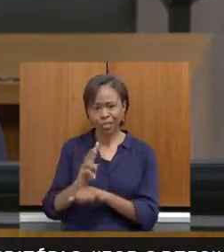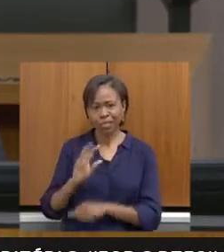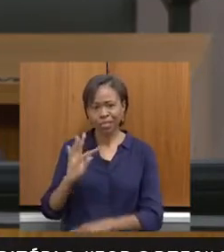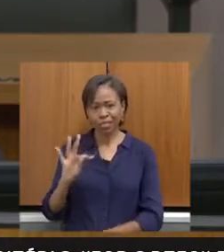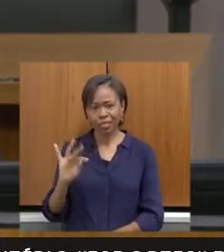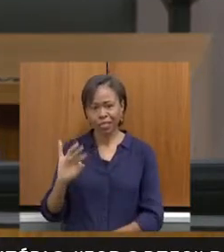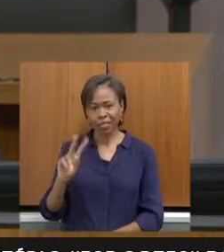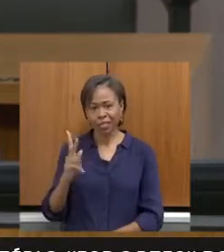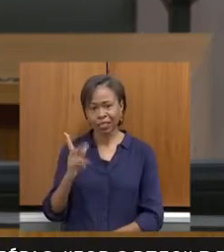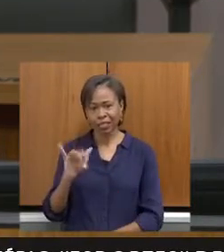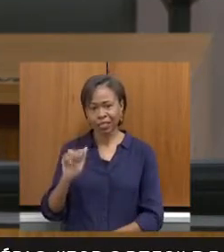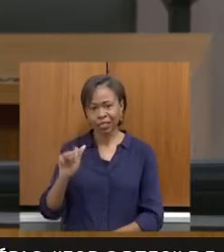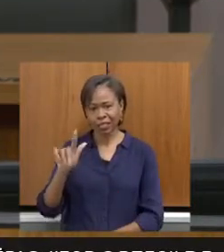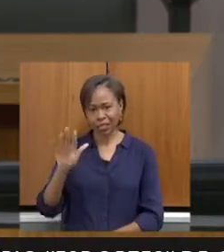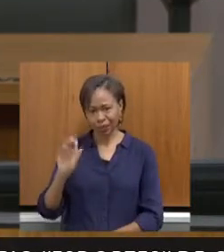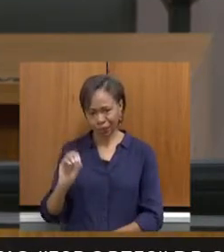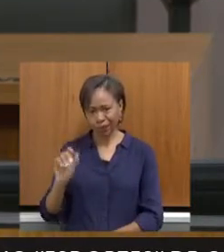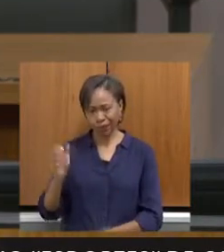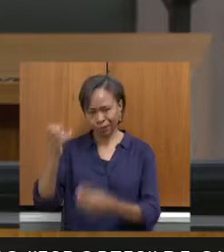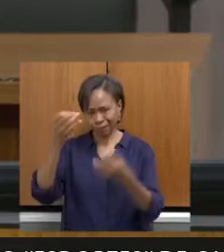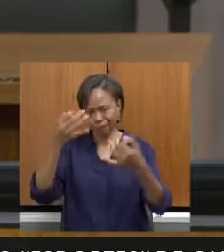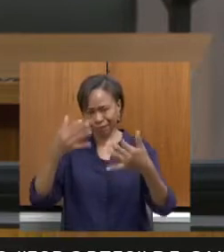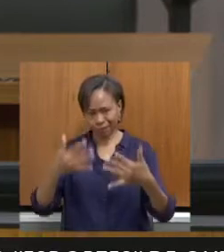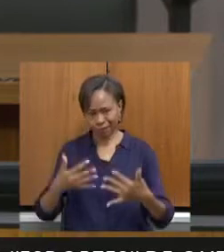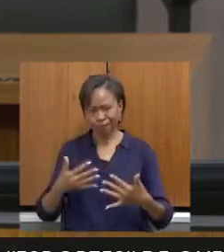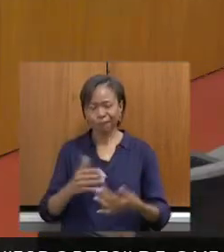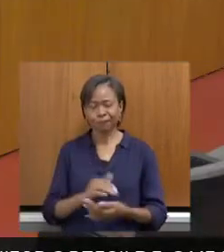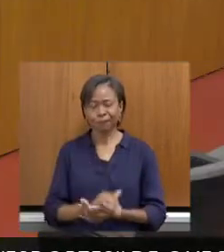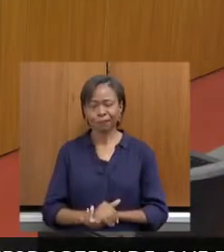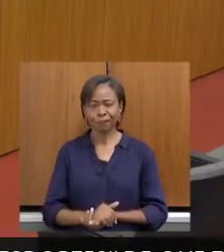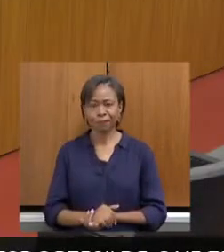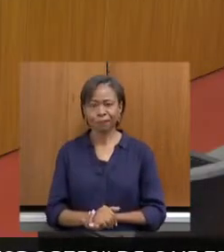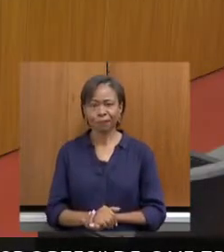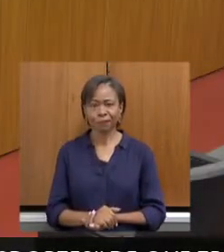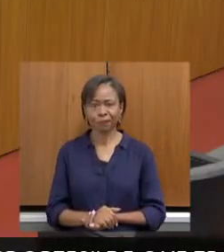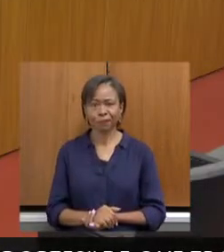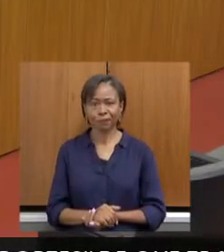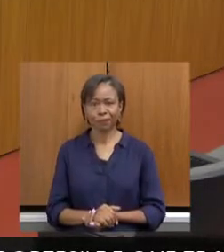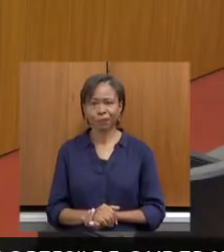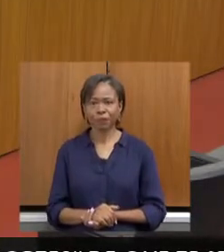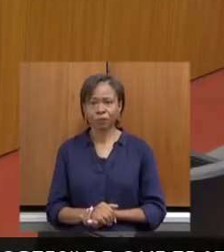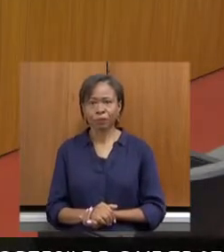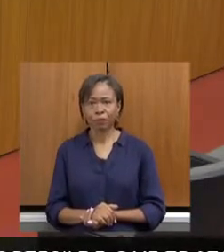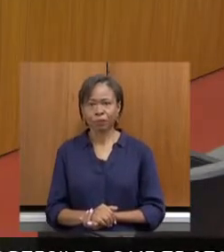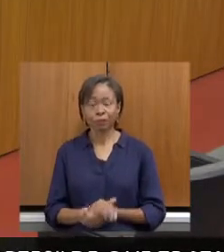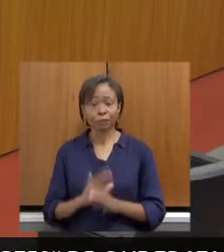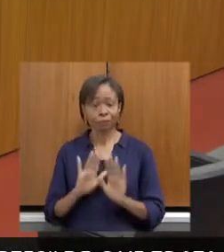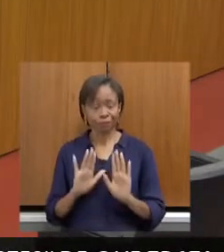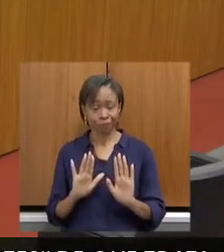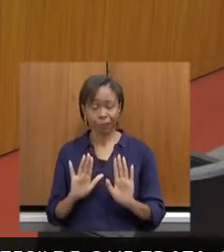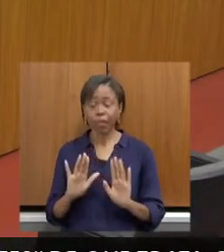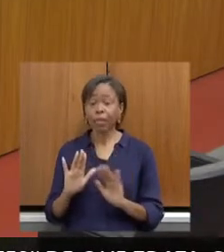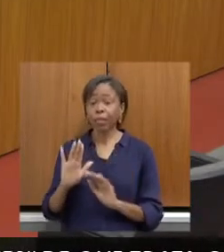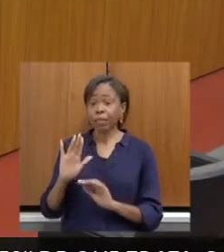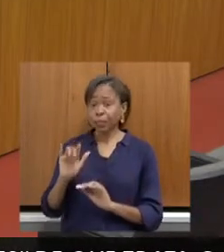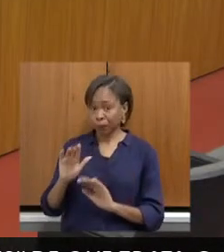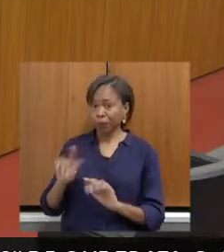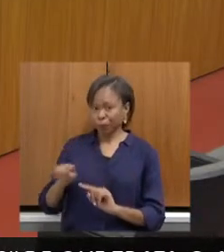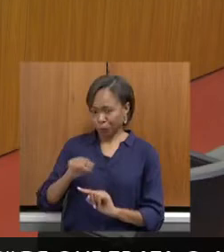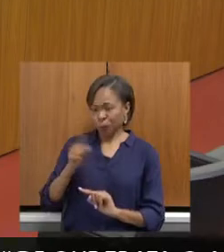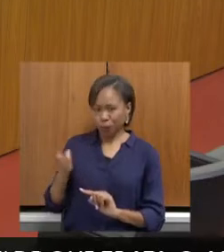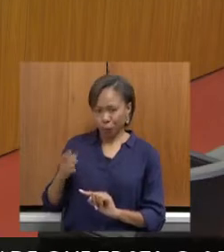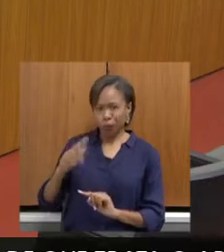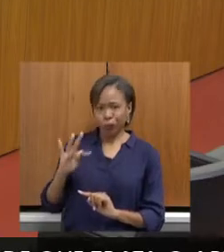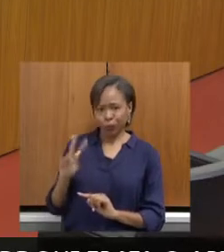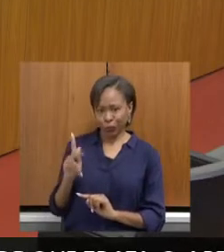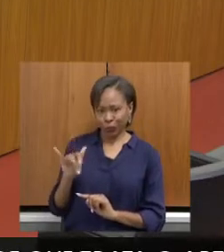aí ele fala um pouquinho e depois já faz a apresentação com a equipe. Tá. Eu gostaria, Pelé, nós vamos passar a palavra para o Tiago,